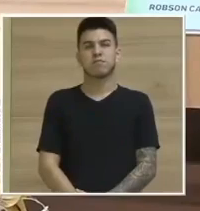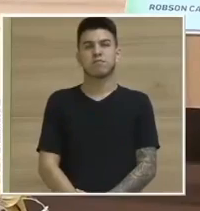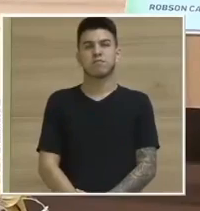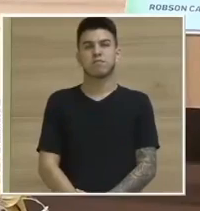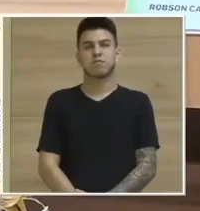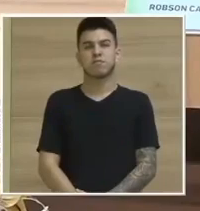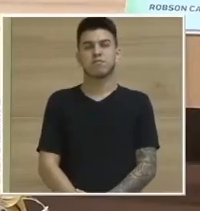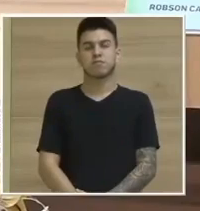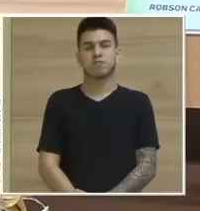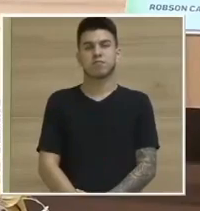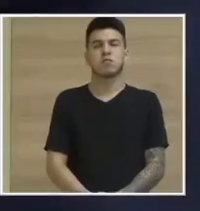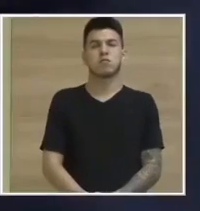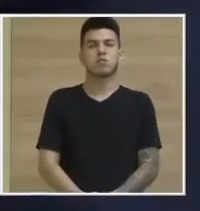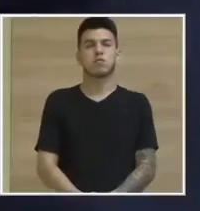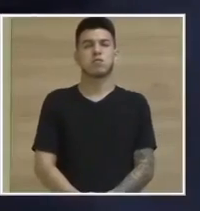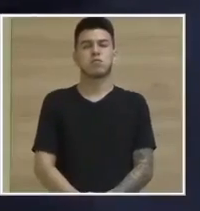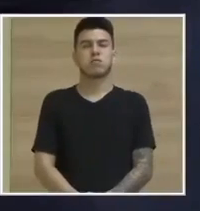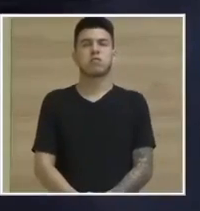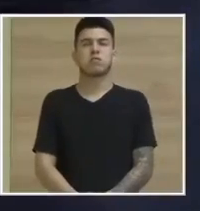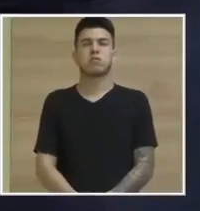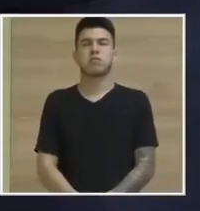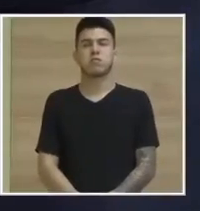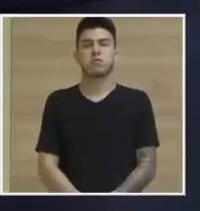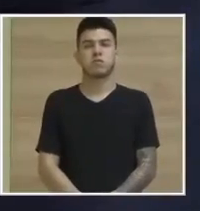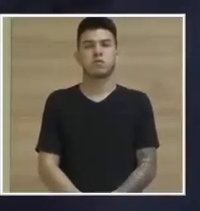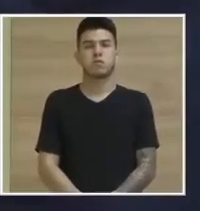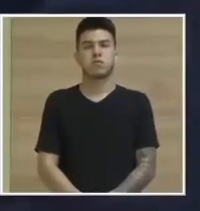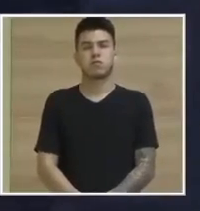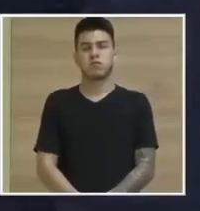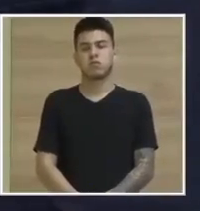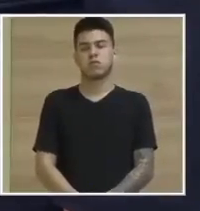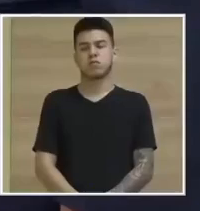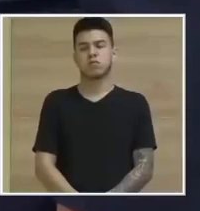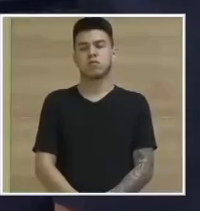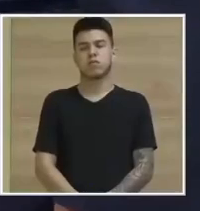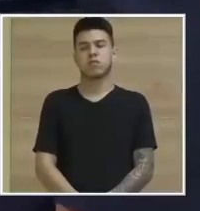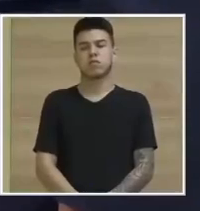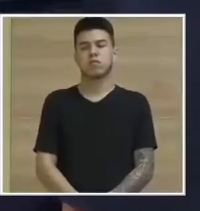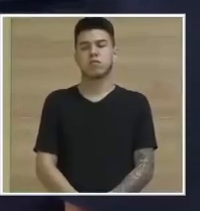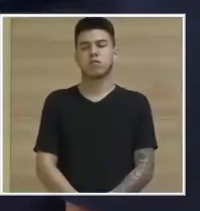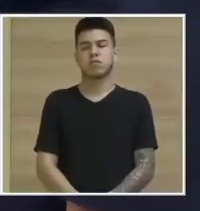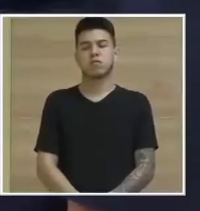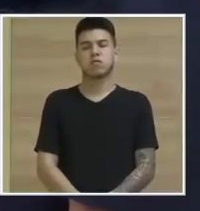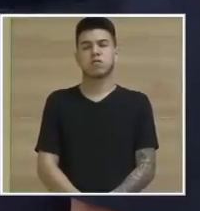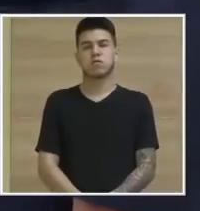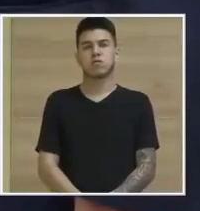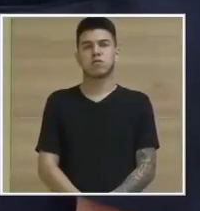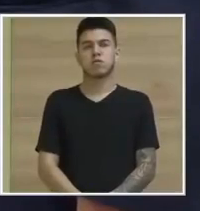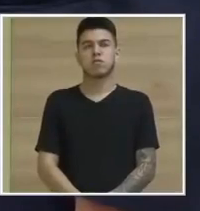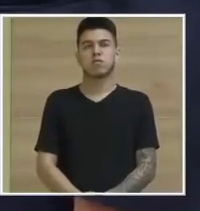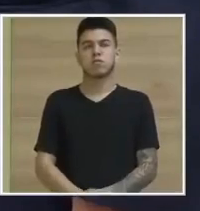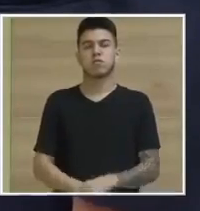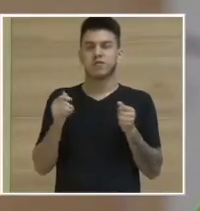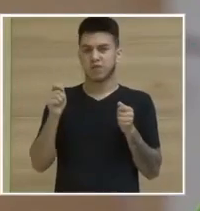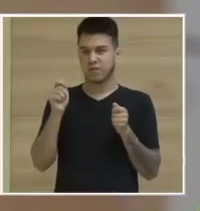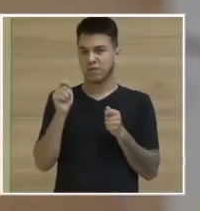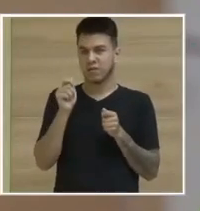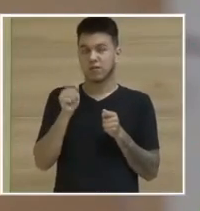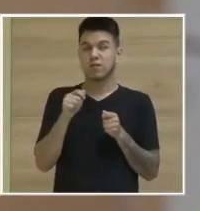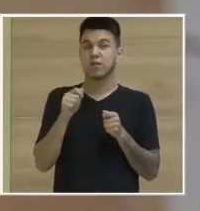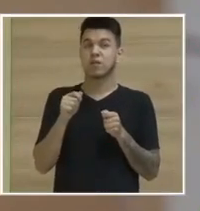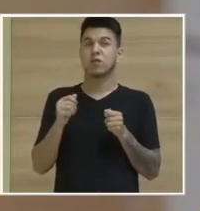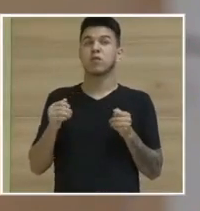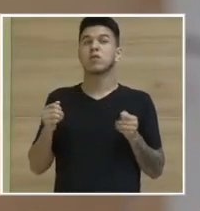a política de Pato Branco, que resultou num livro. Ela também recebeu o carinho dos amigos e familiares. A gente tem muito